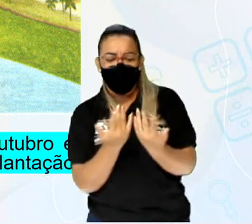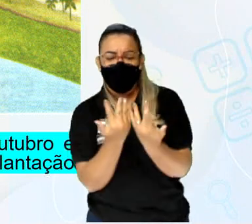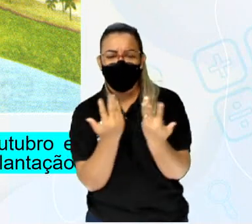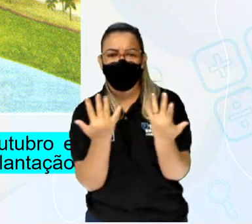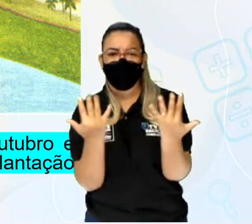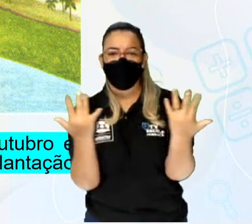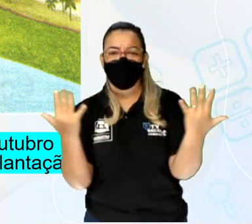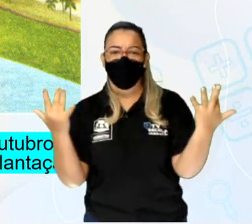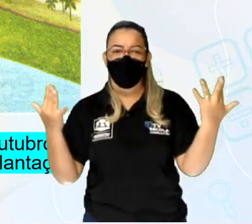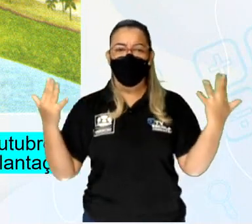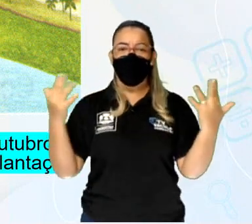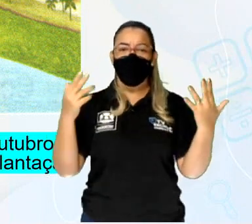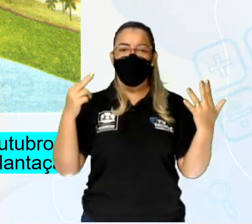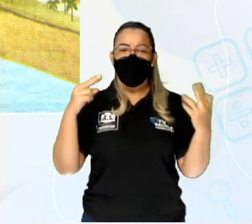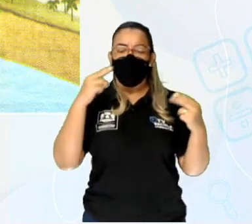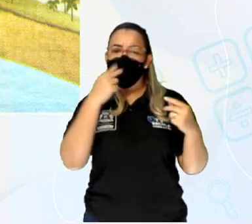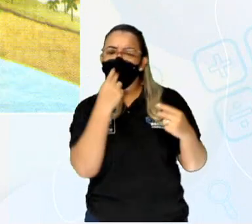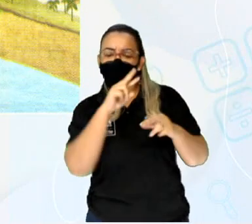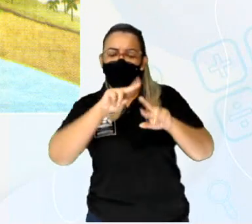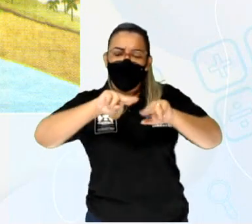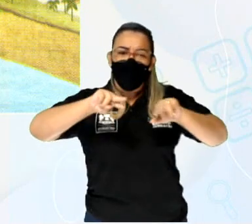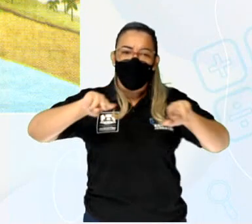depositados nessas regiões.